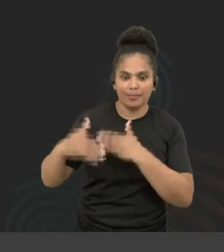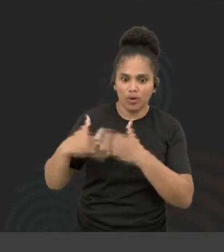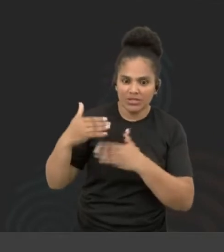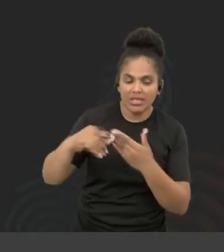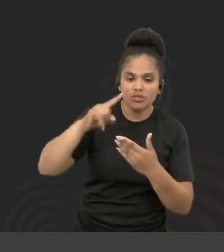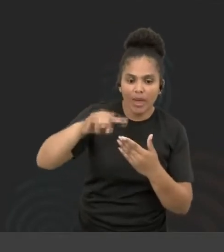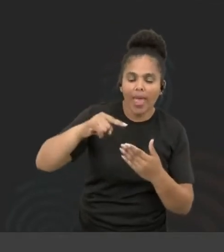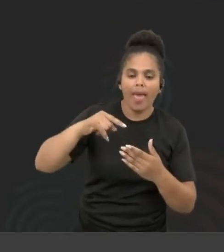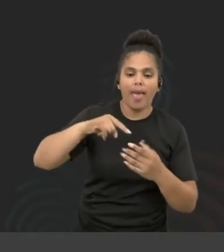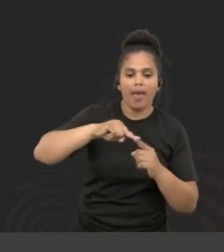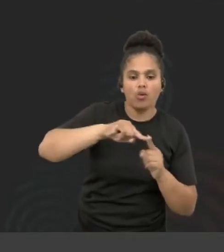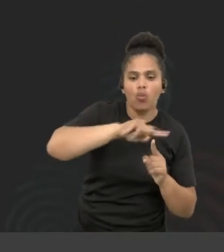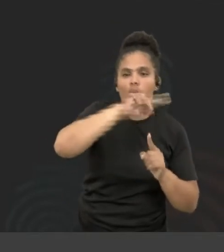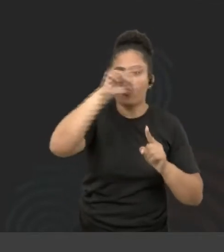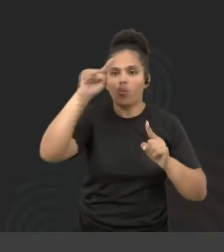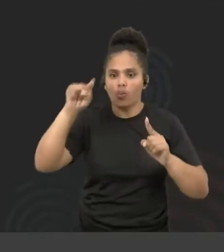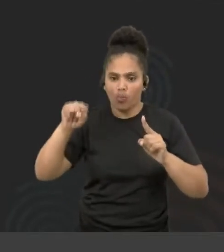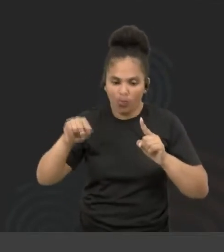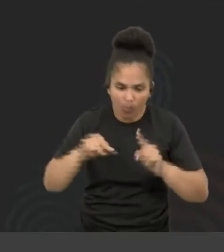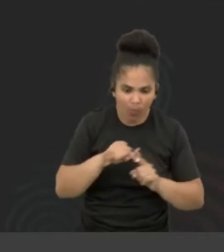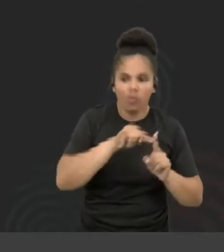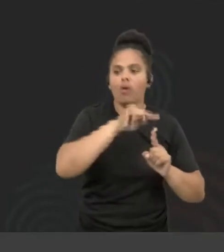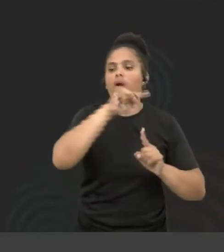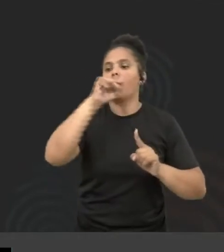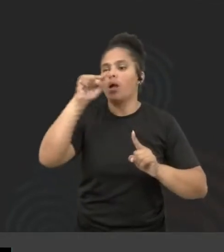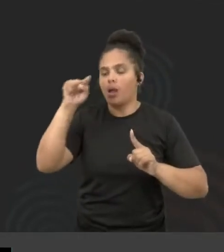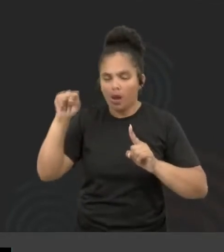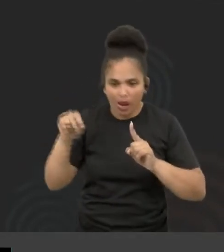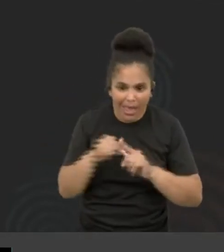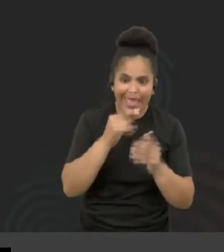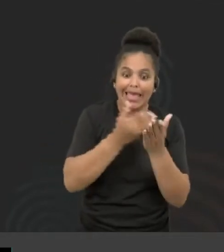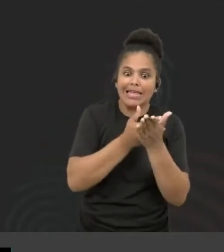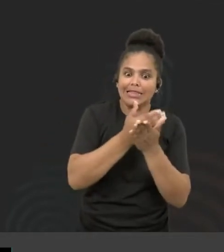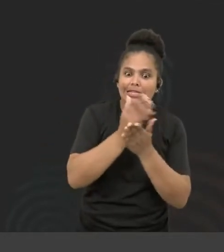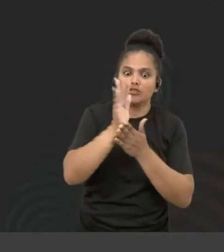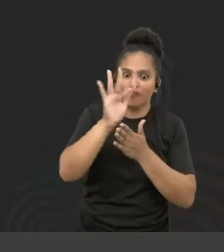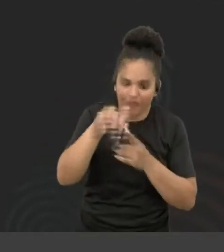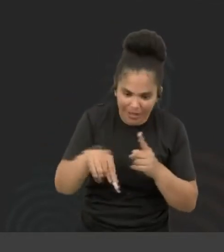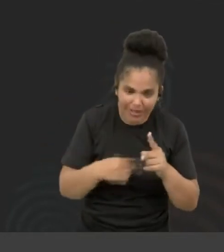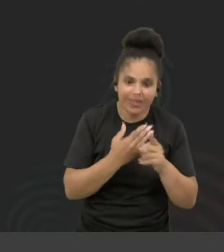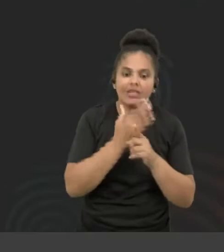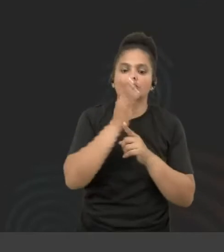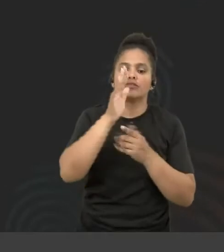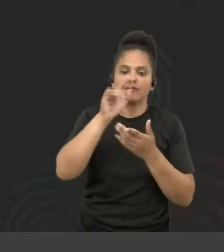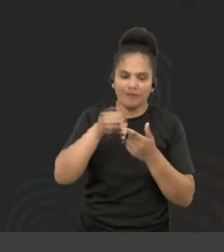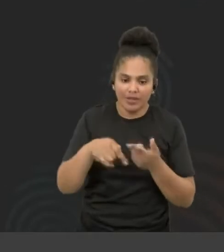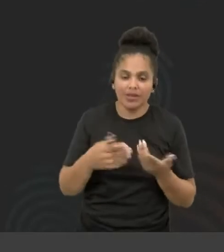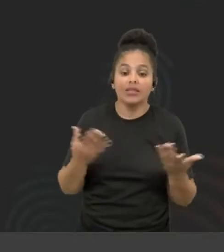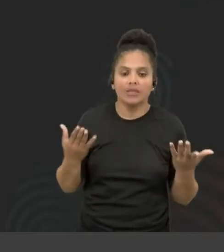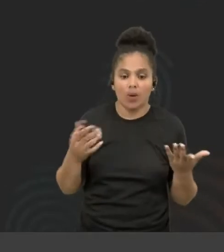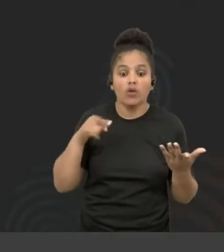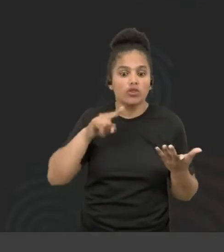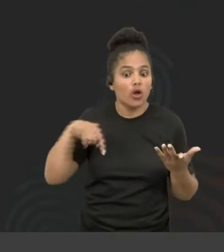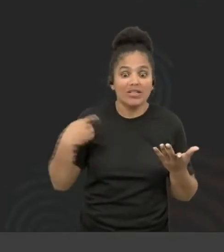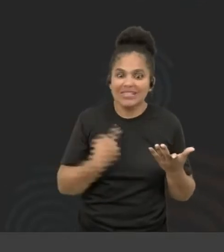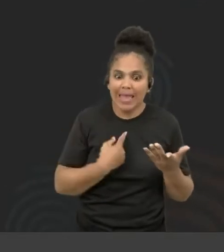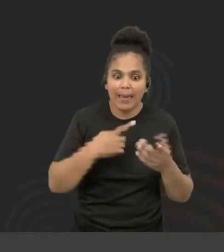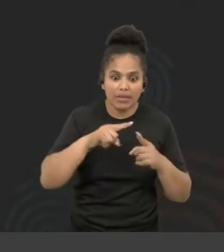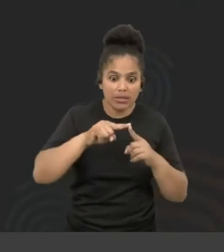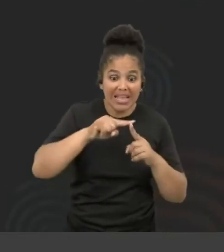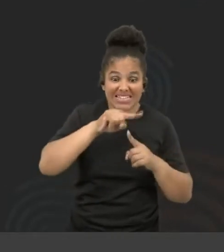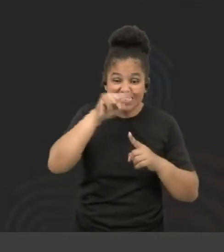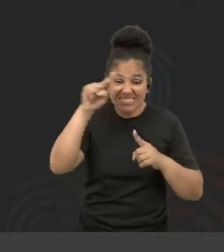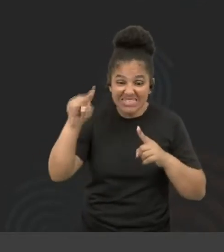círculo virtuoso, né? Que a gente desinvibir... Ah, meu Deus. Não vou conseguir falar essa palavra. A gente quebra o círculo da